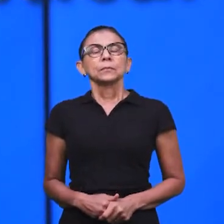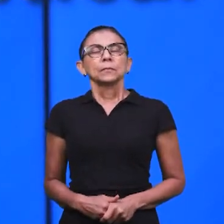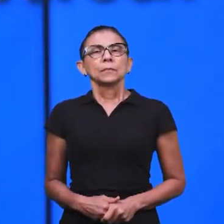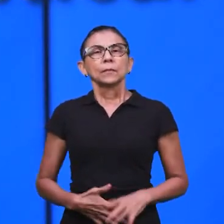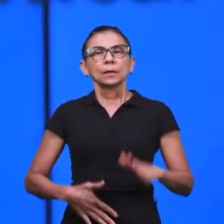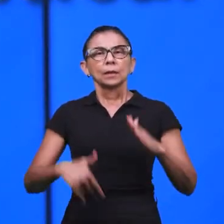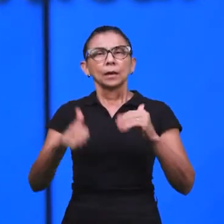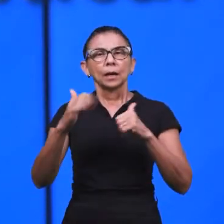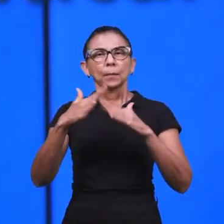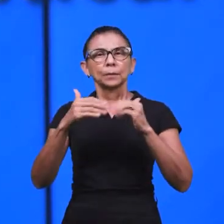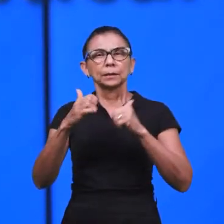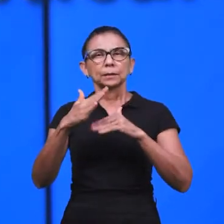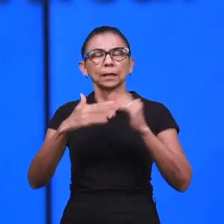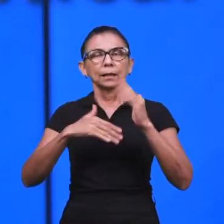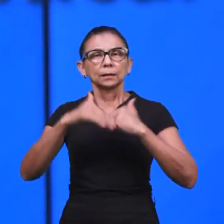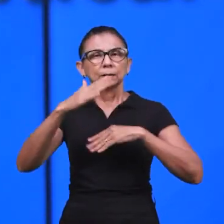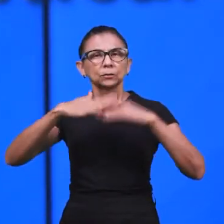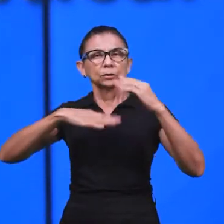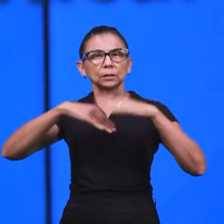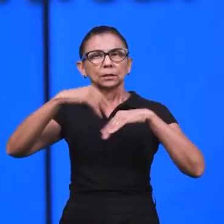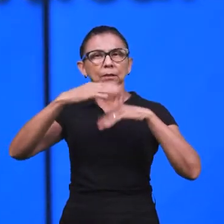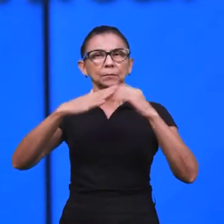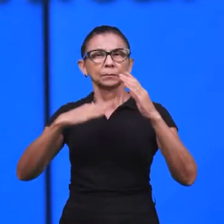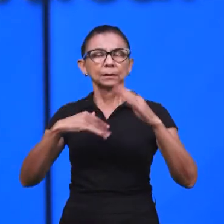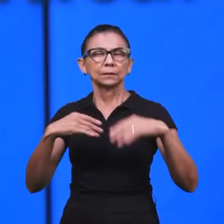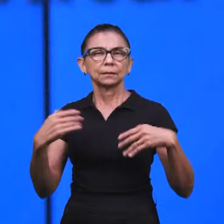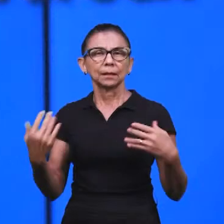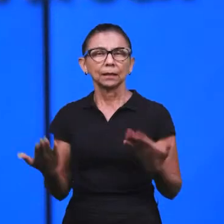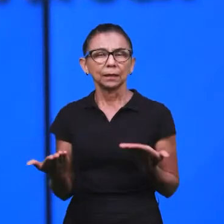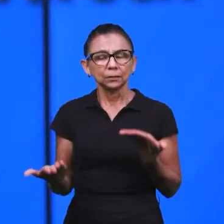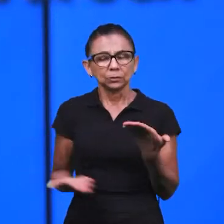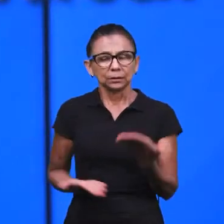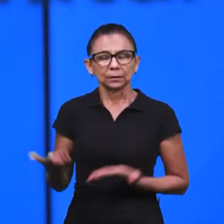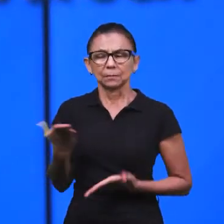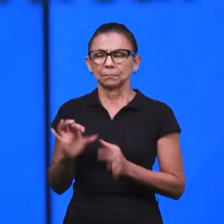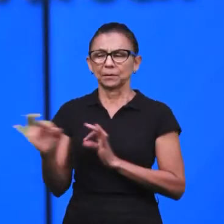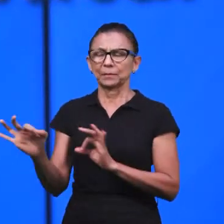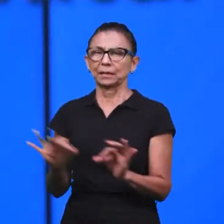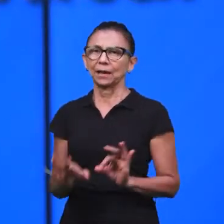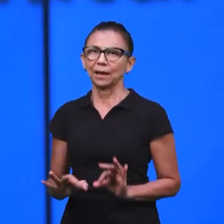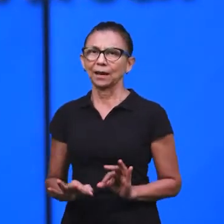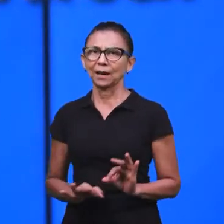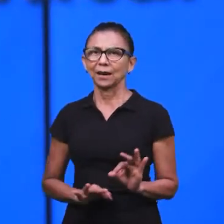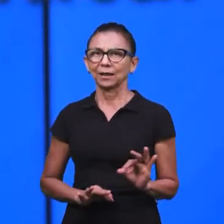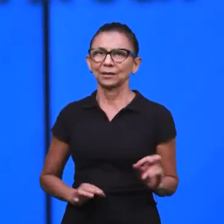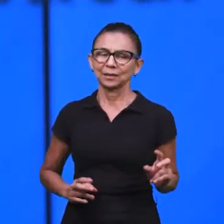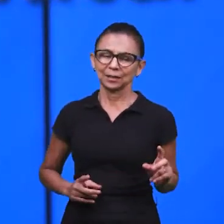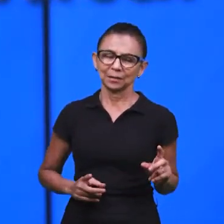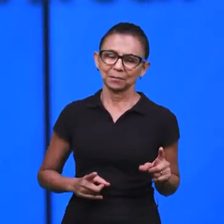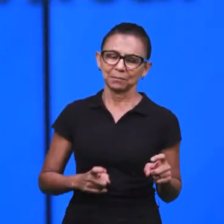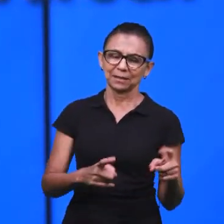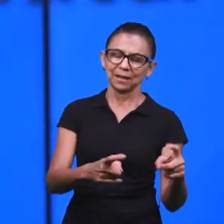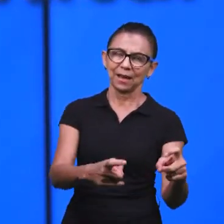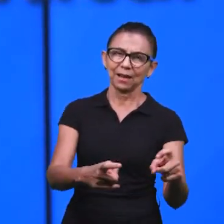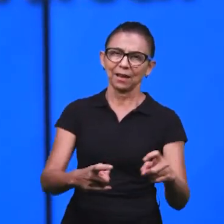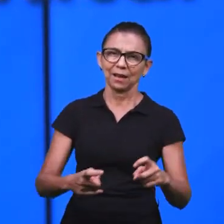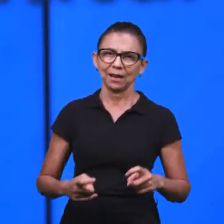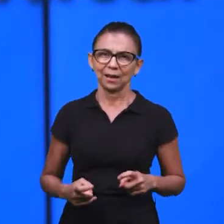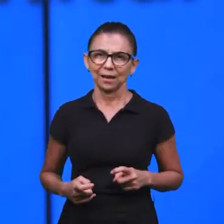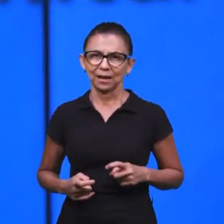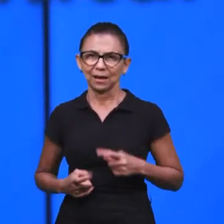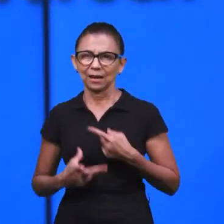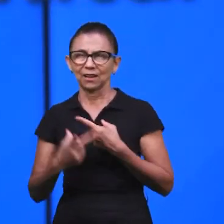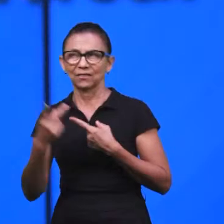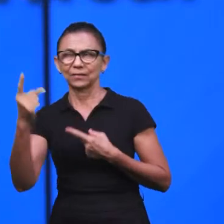resposta. A destreza ali está relacionada a isso mesmo, o servo que está preparado, preparado para as batalhas, preparado para ser vencedor,